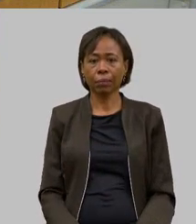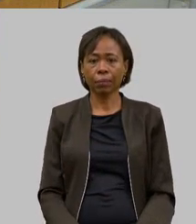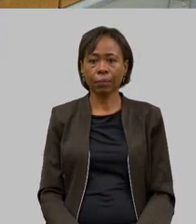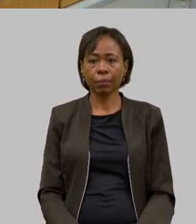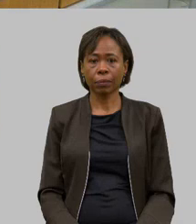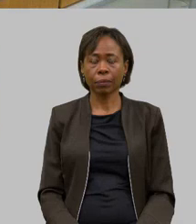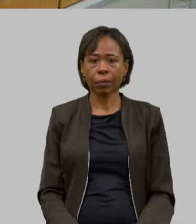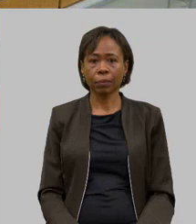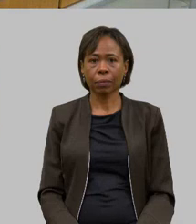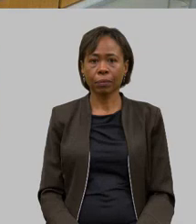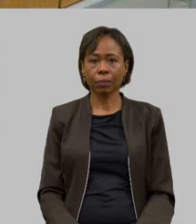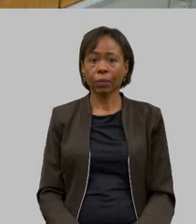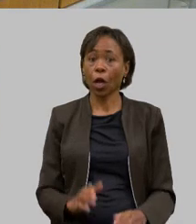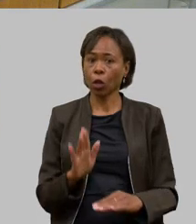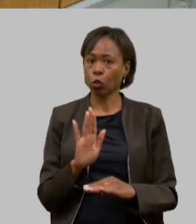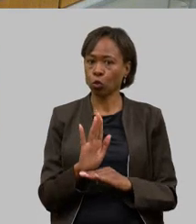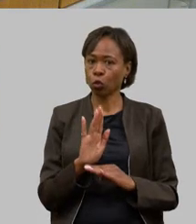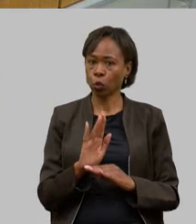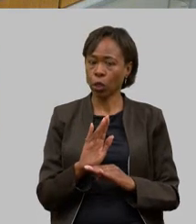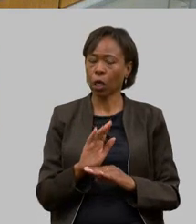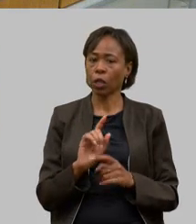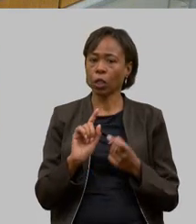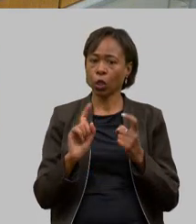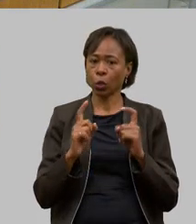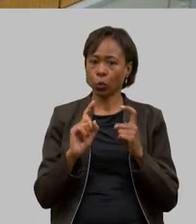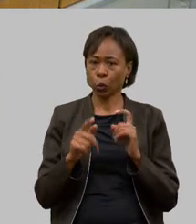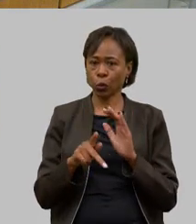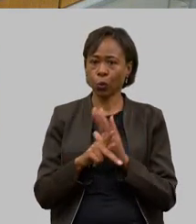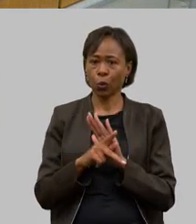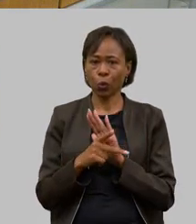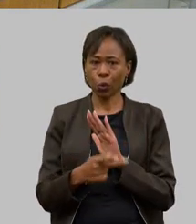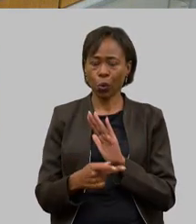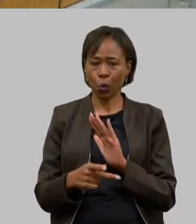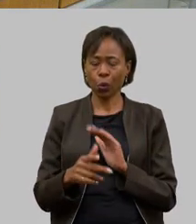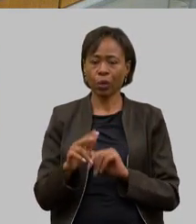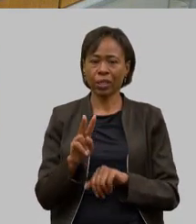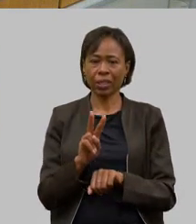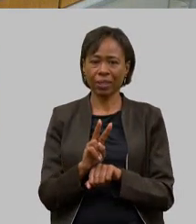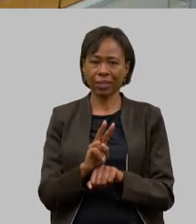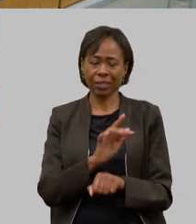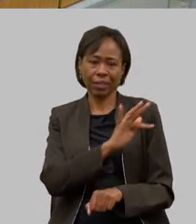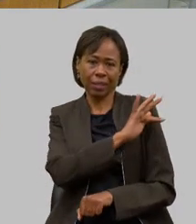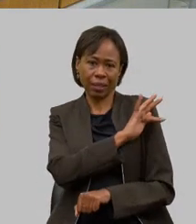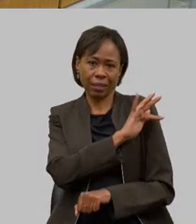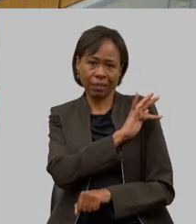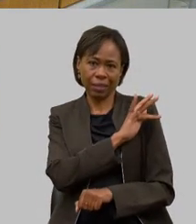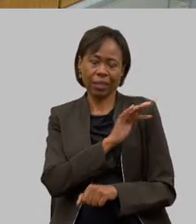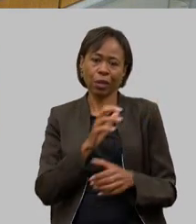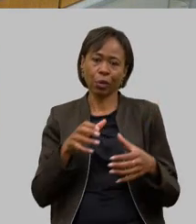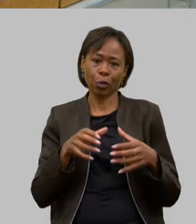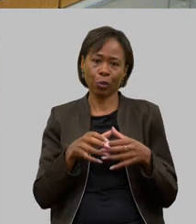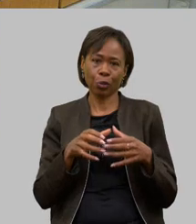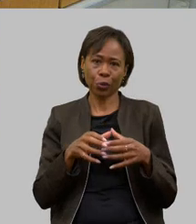coro aí dessa desse assembleia fiscaliza aqui na nossa comissão de agricultura pecuária